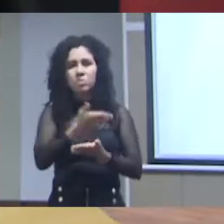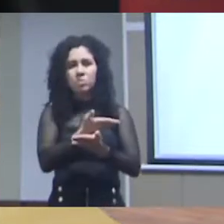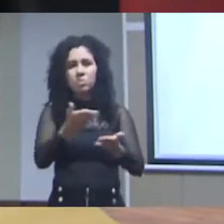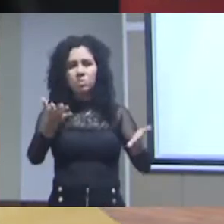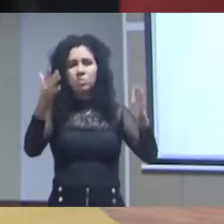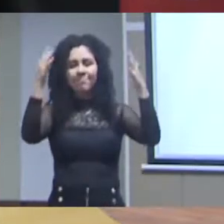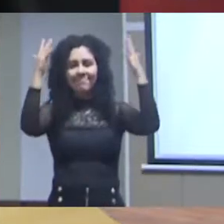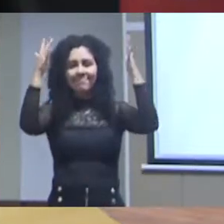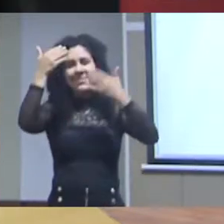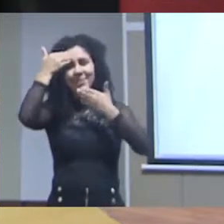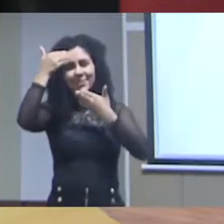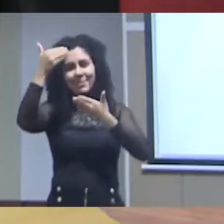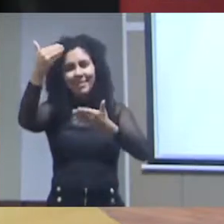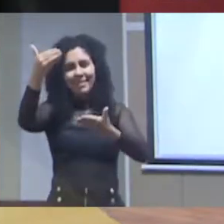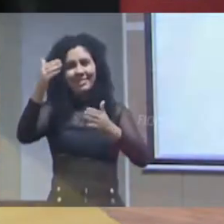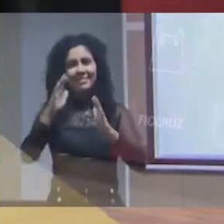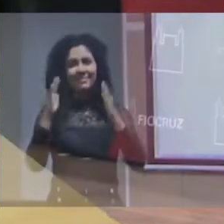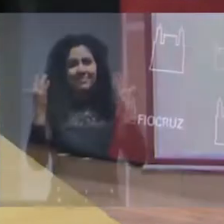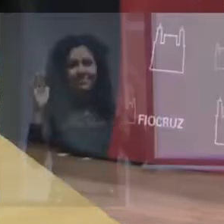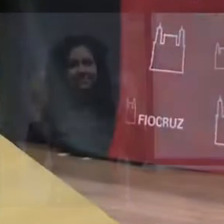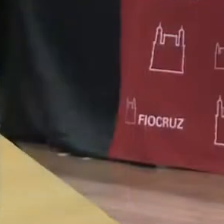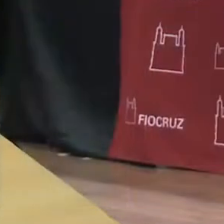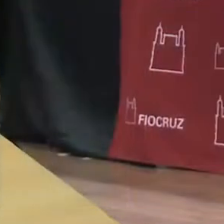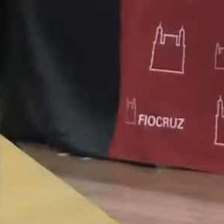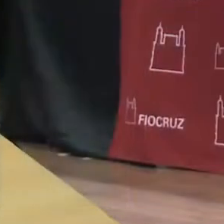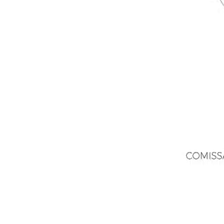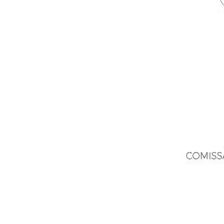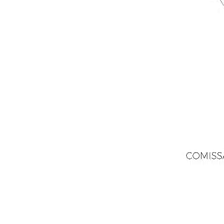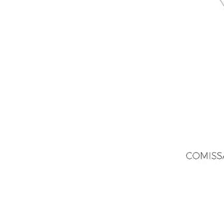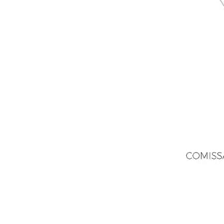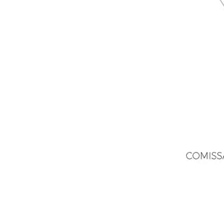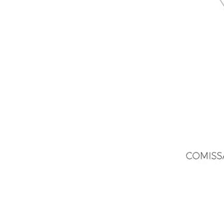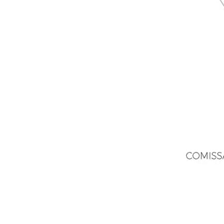encerramos agora a primeira parte do encontro aplausos